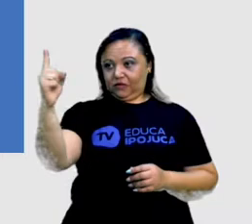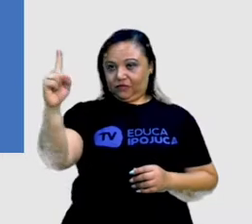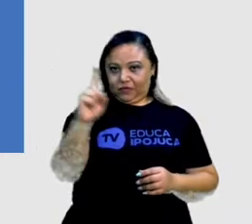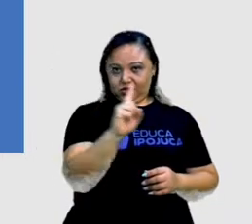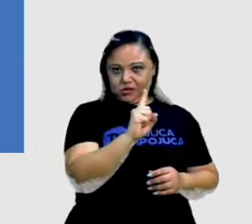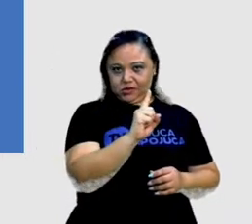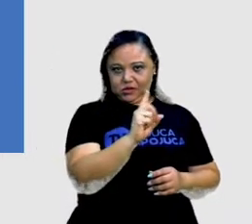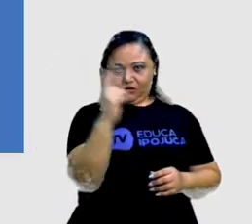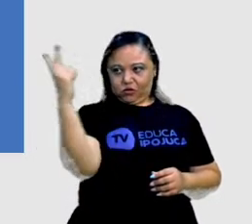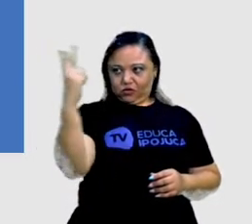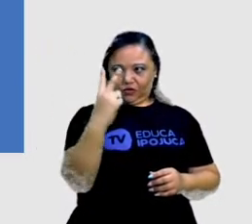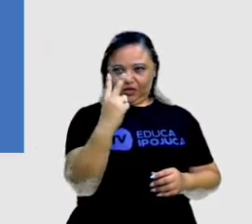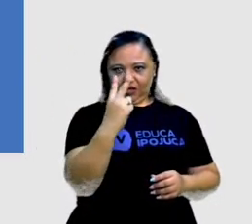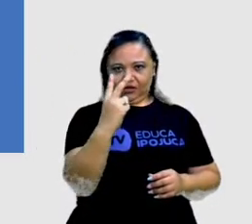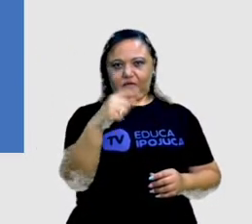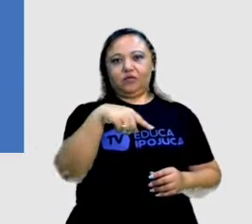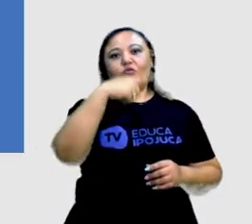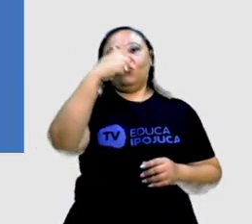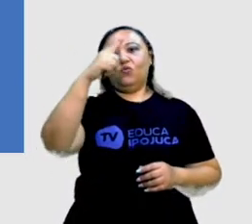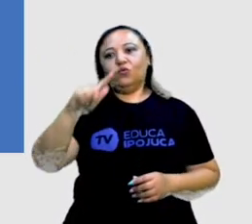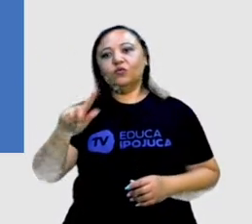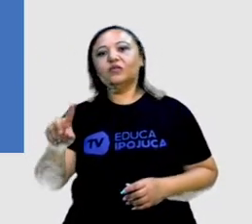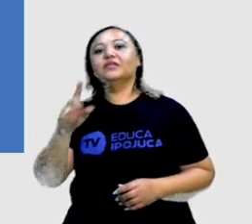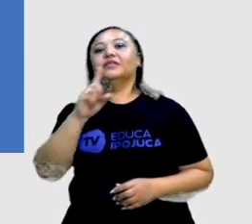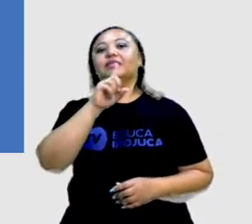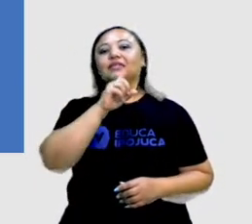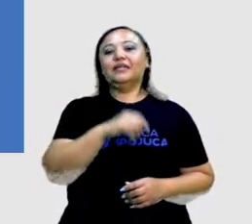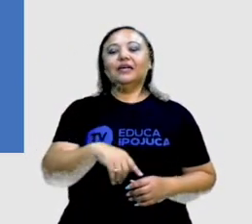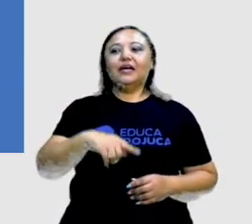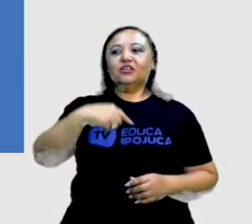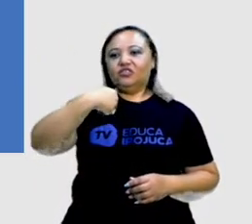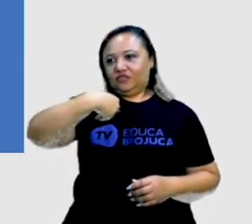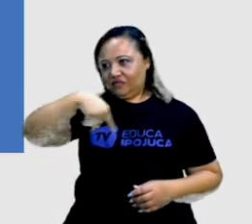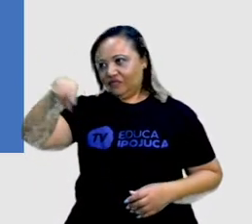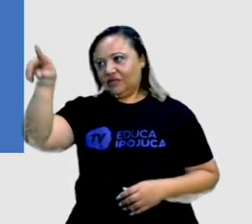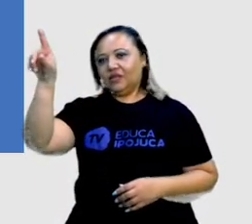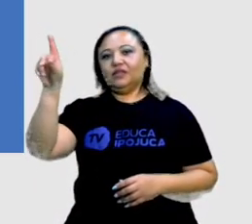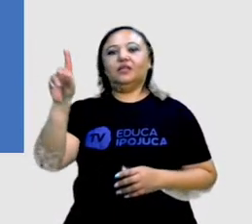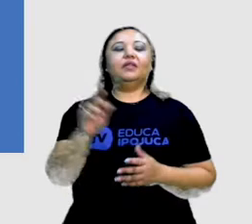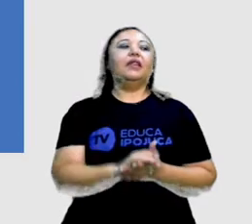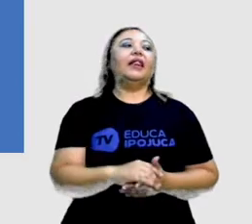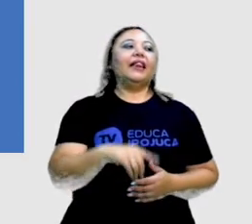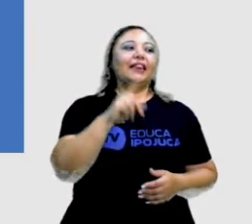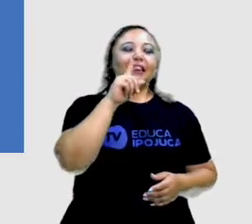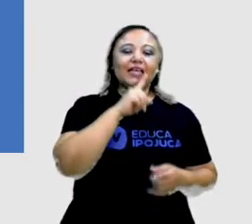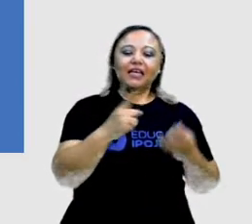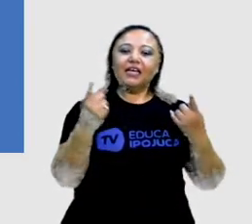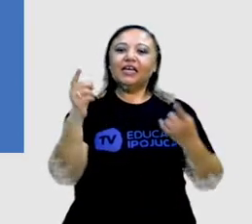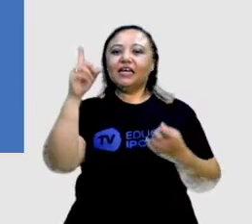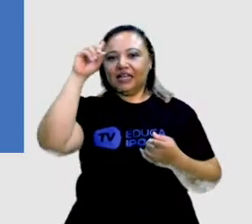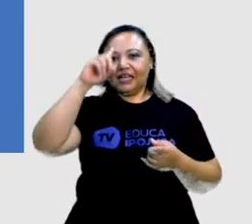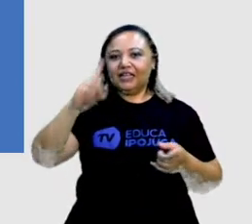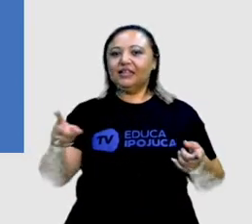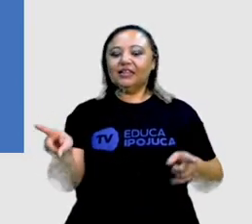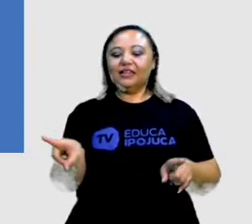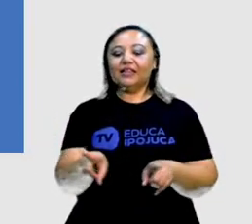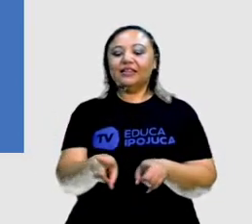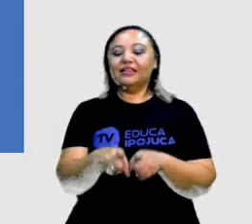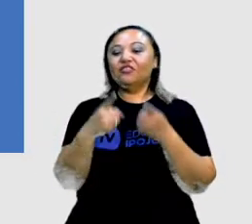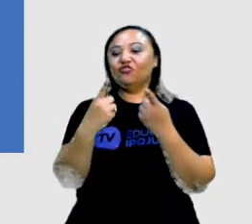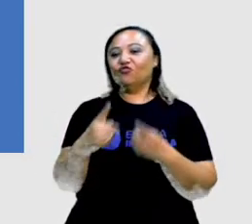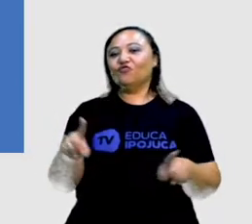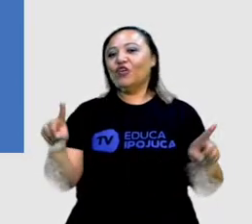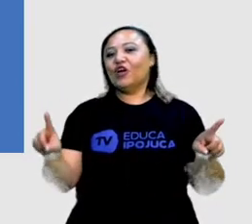de papéis, cola e tesoura. É dia de vovô e também é dia de churrasco. Oba! A